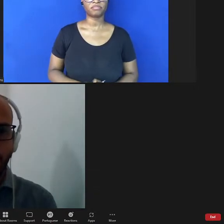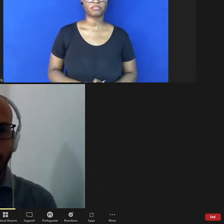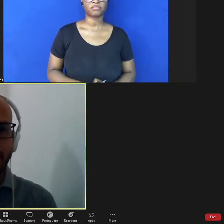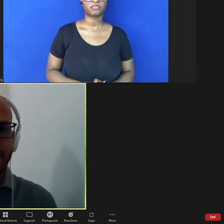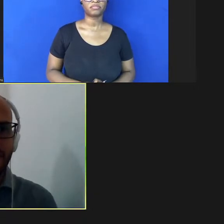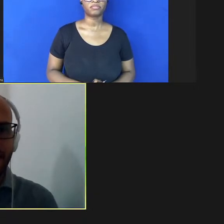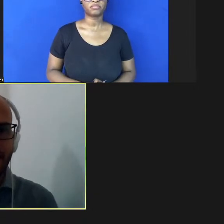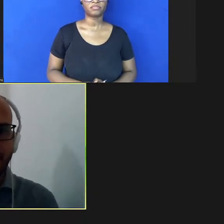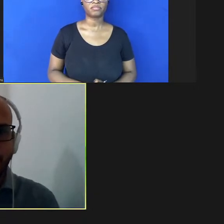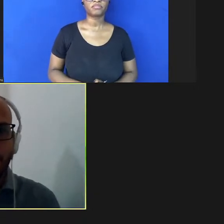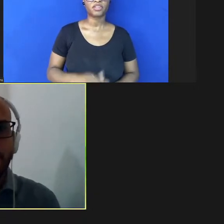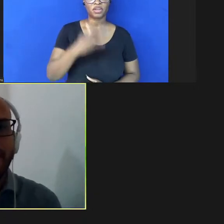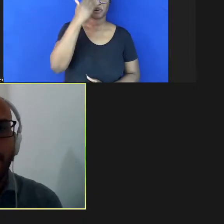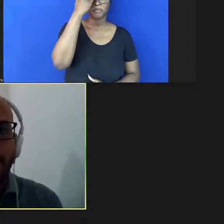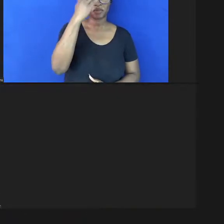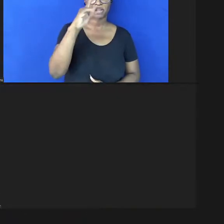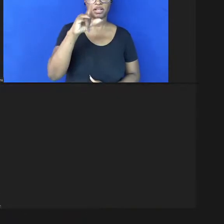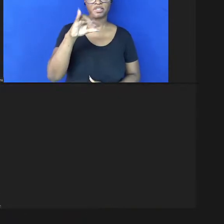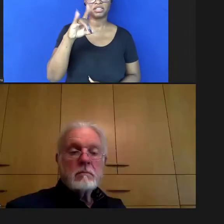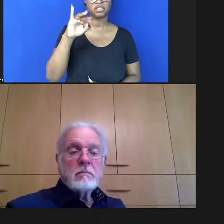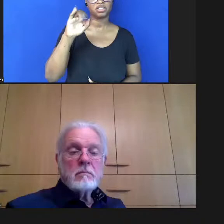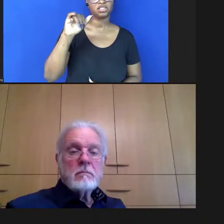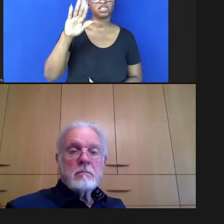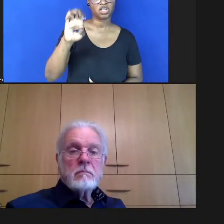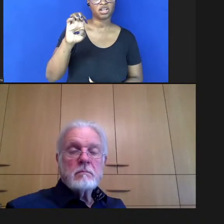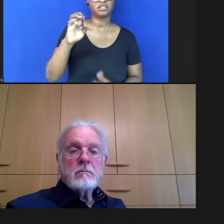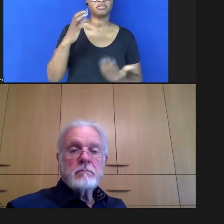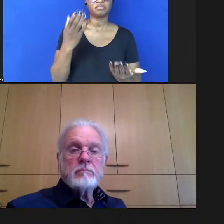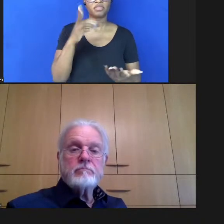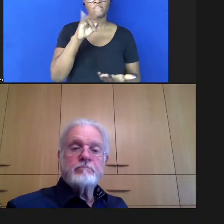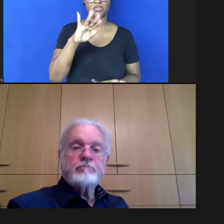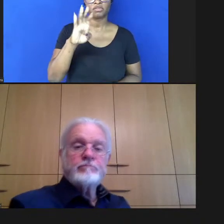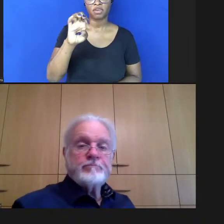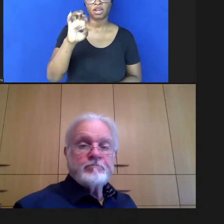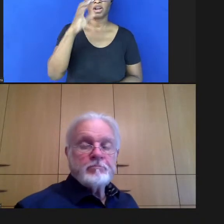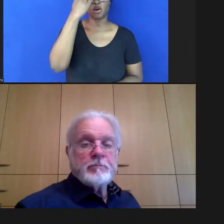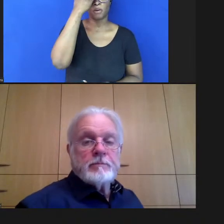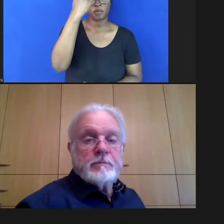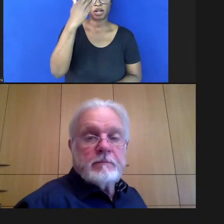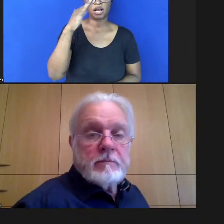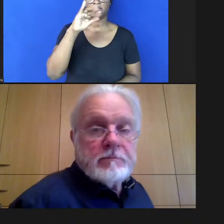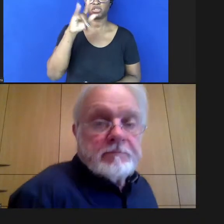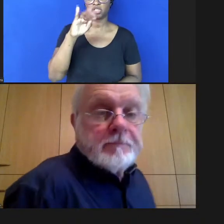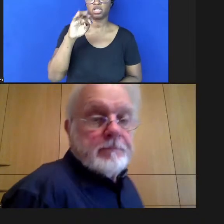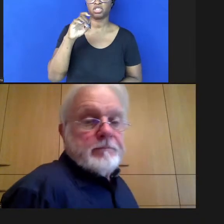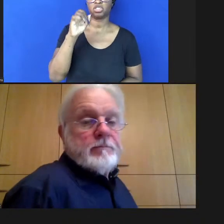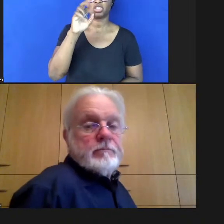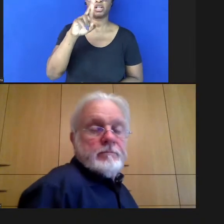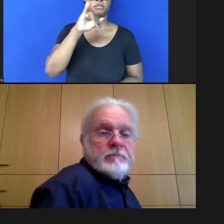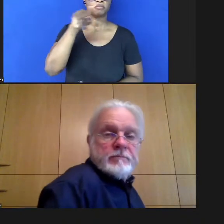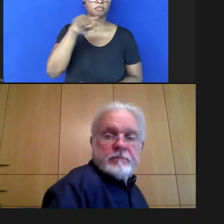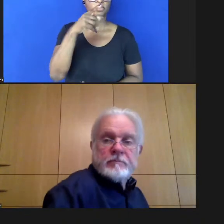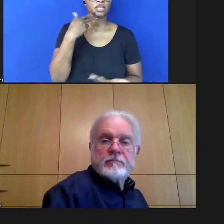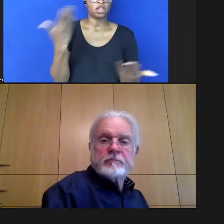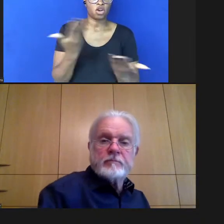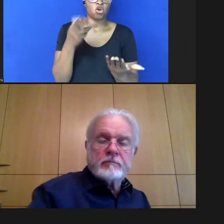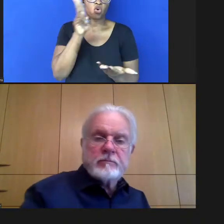muito obrigado Viviane muito obrigado pela doutor Rintier foram ótimas as